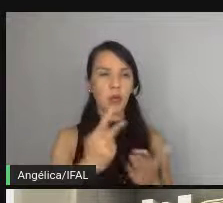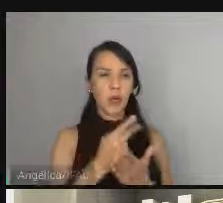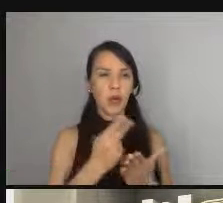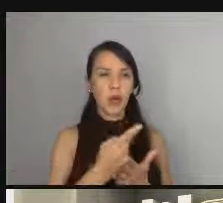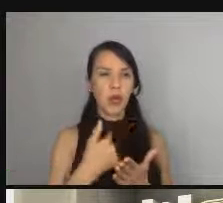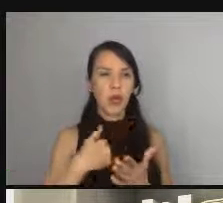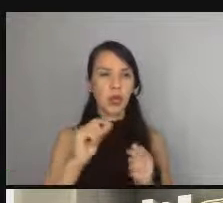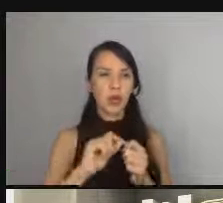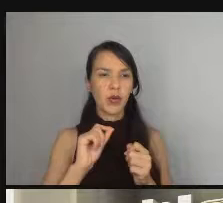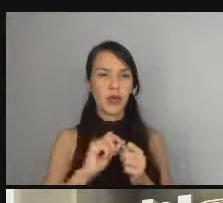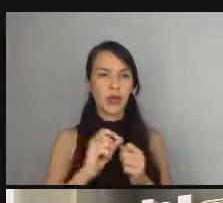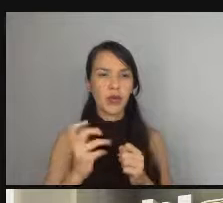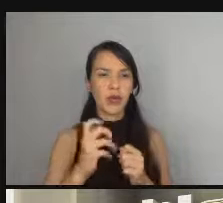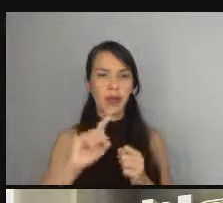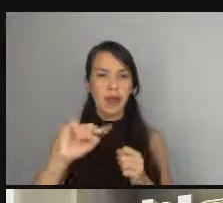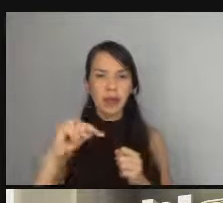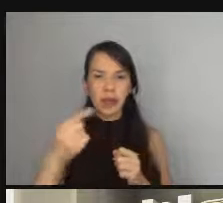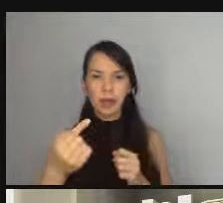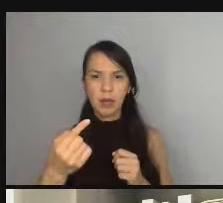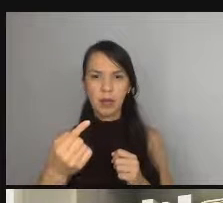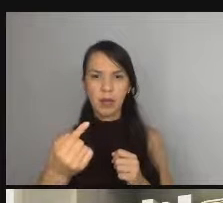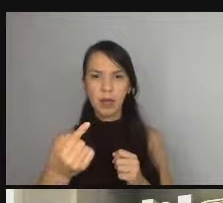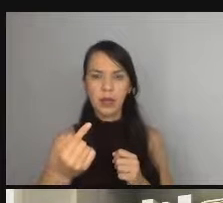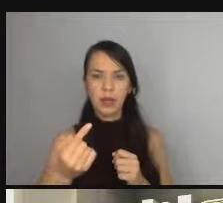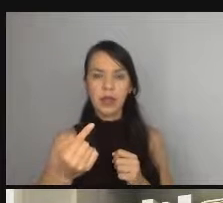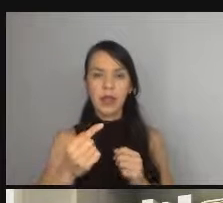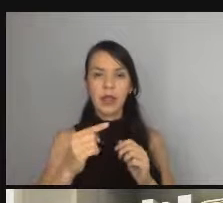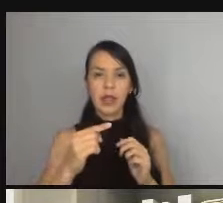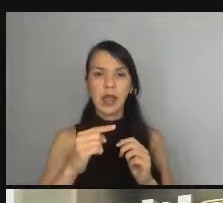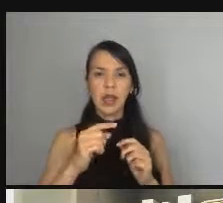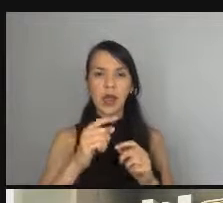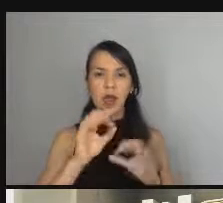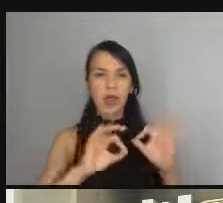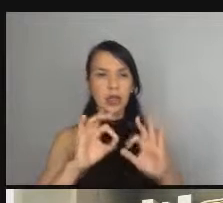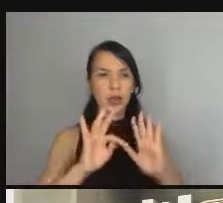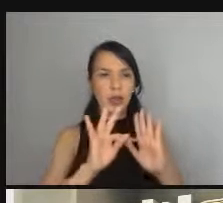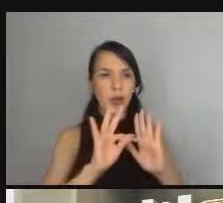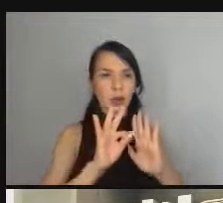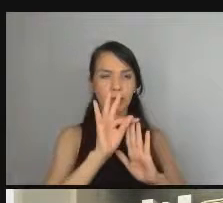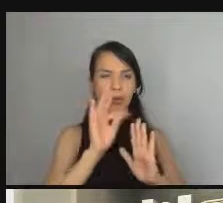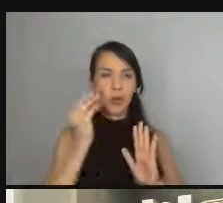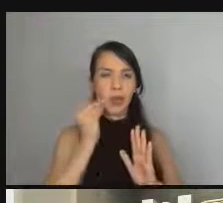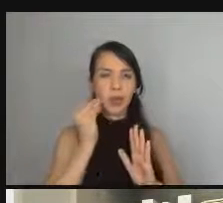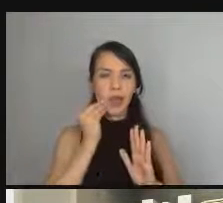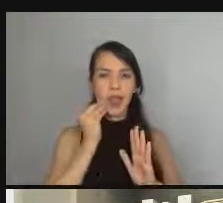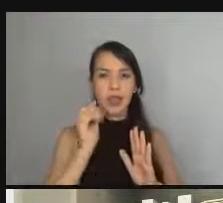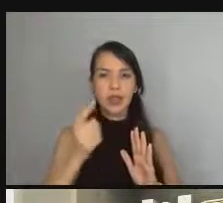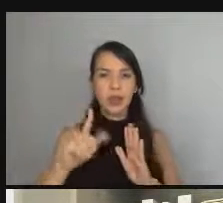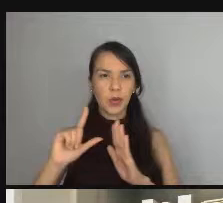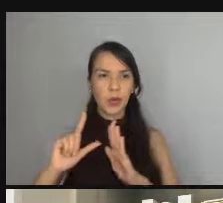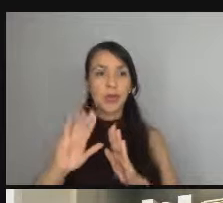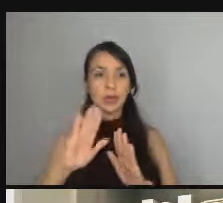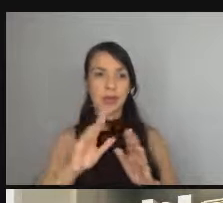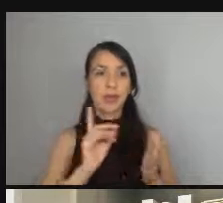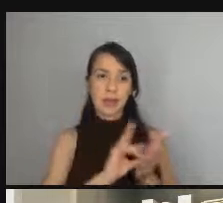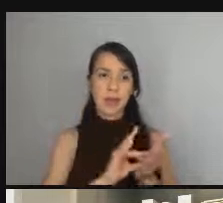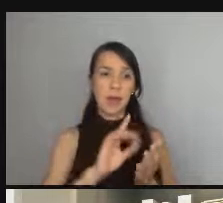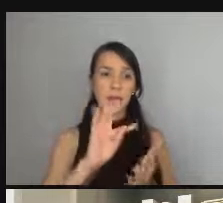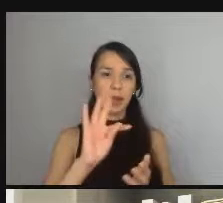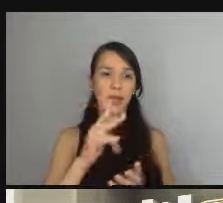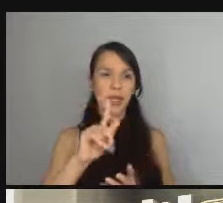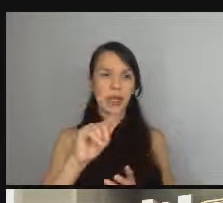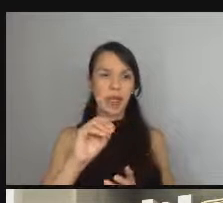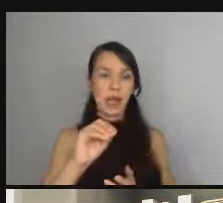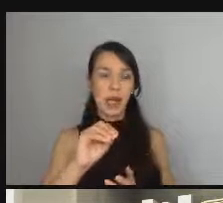muito é querer depois editar o teste para o código passar e não ao contrário é exatamente Tiago na